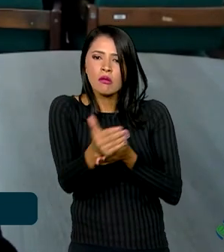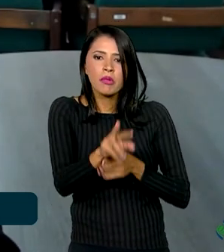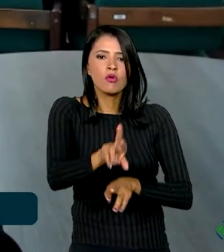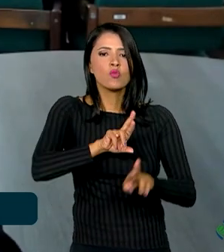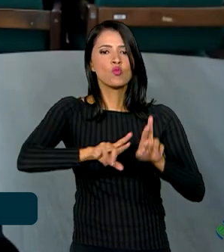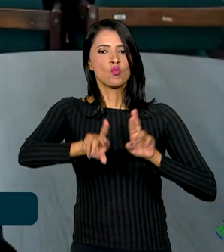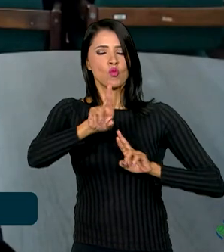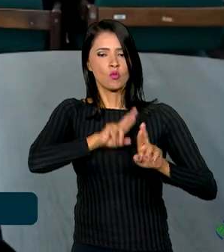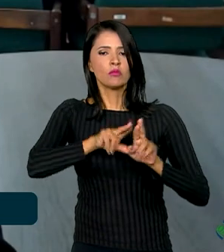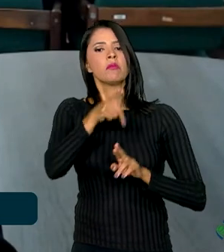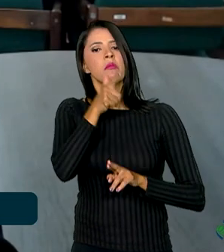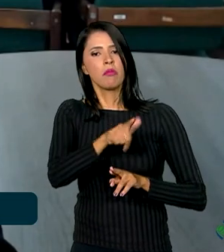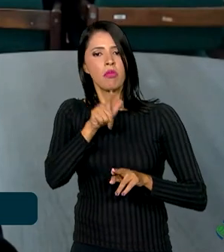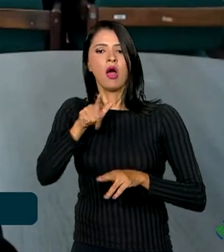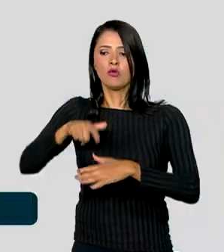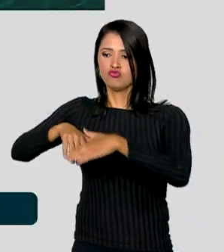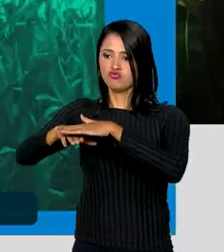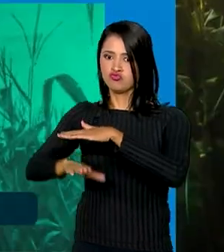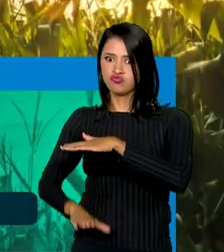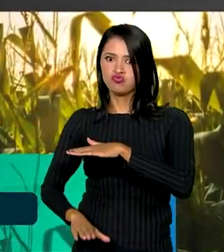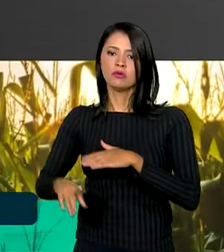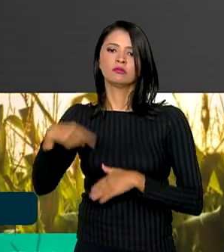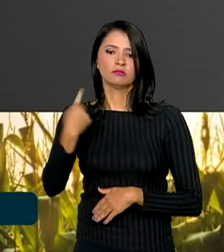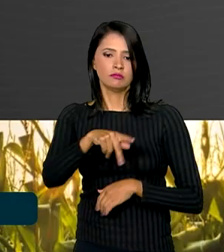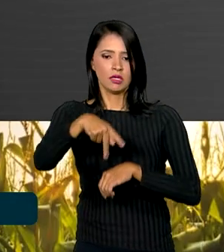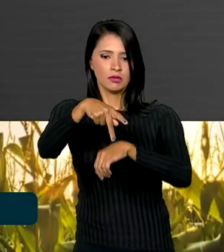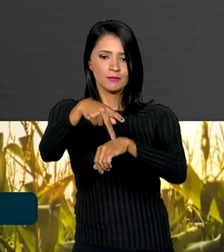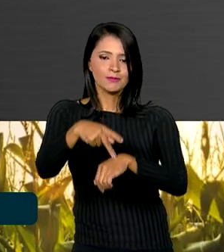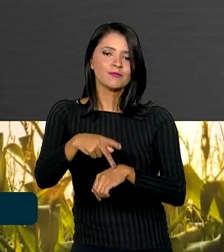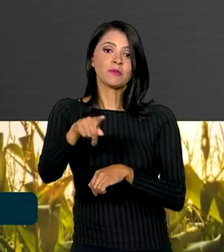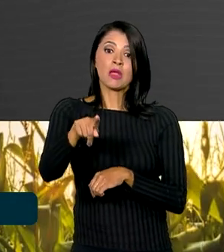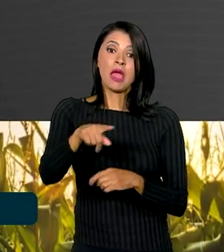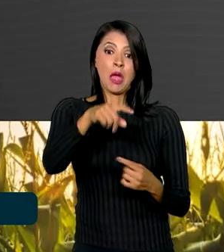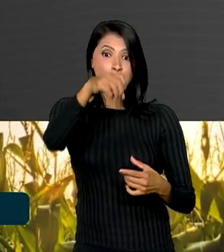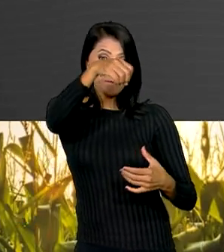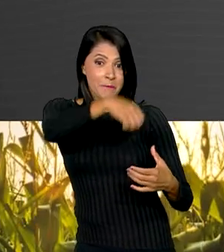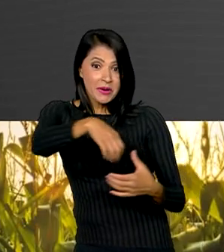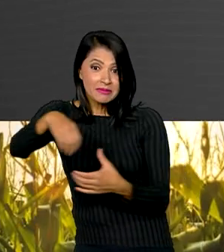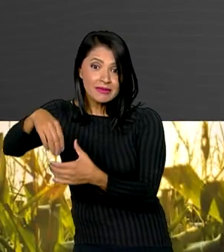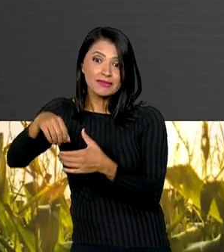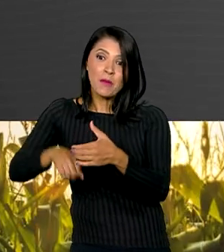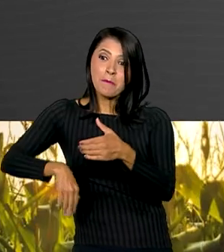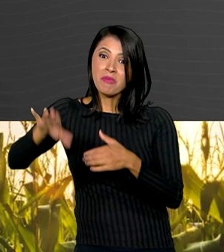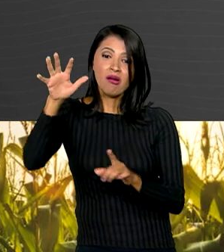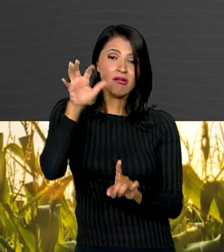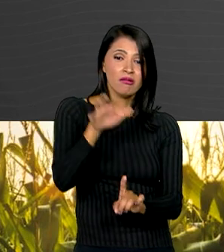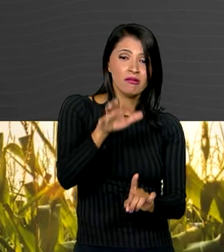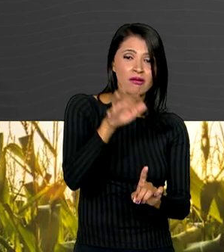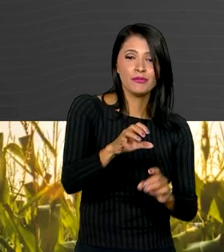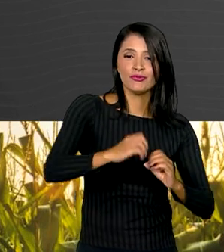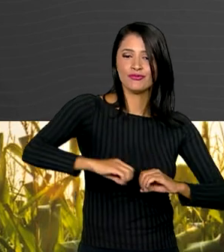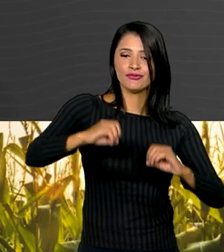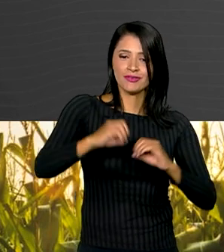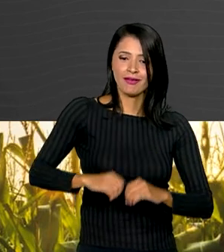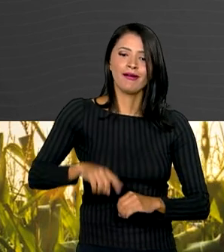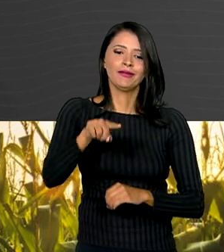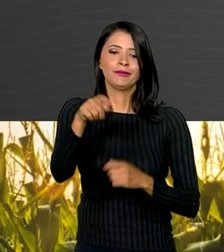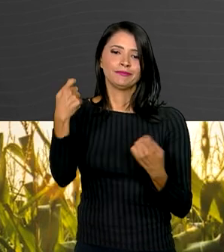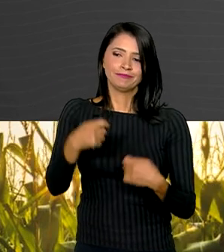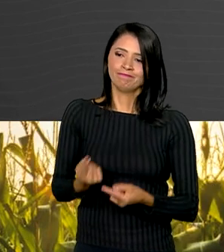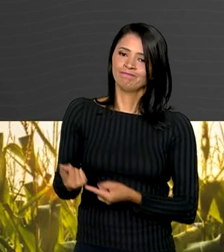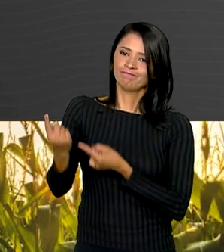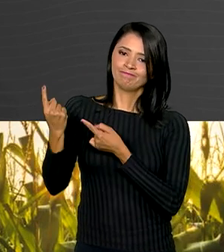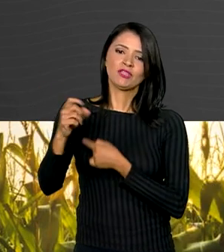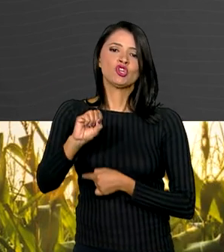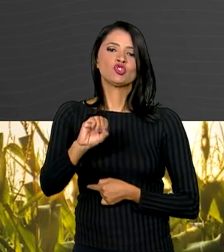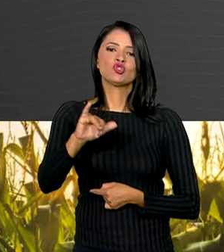resultados, para o abastecimento em nosso país. As culturas mais afetadas pelas condições climáticas adversas devem ser a